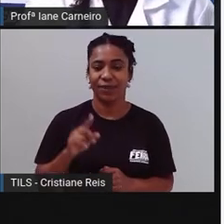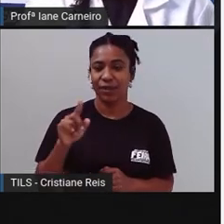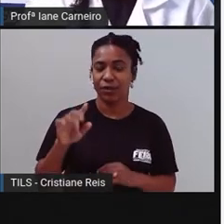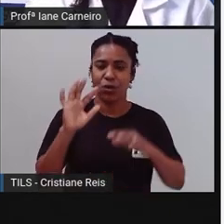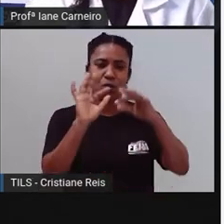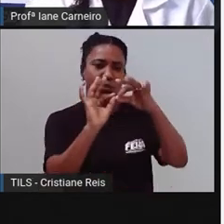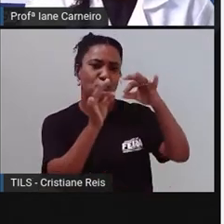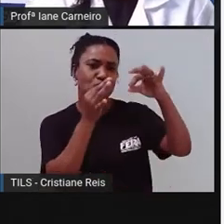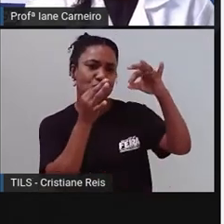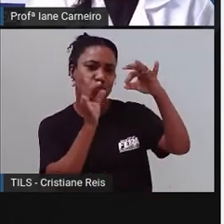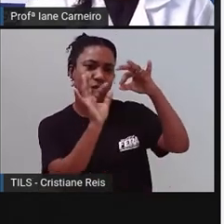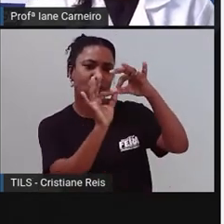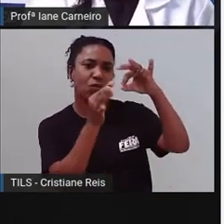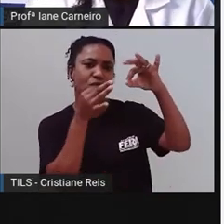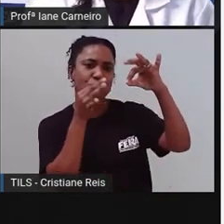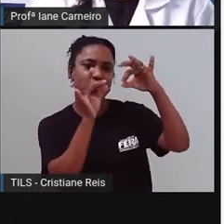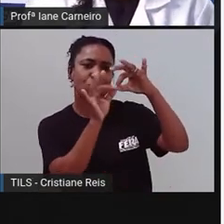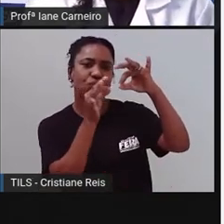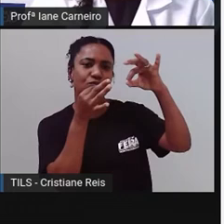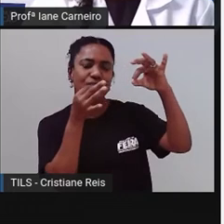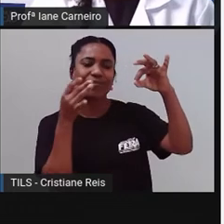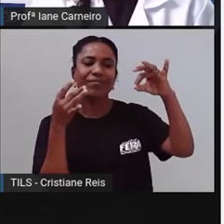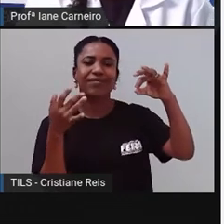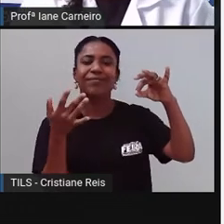essa frutinha aqui deliciosa, como é o nome dela?